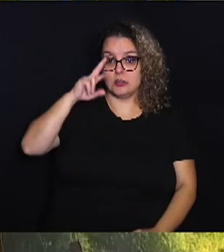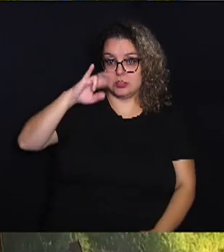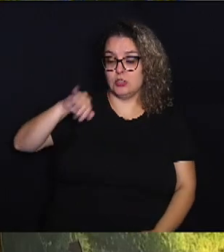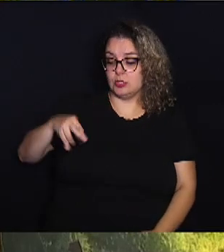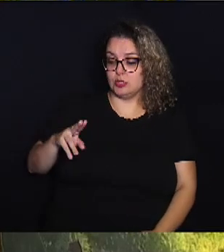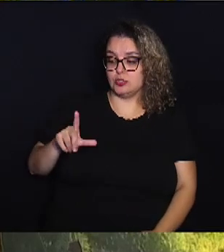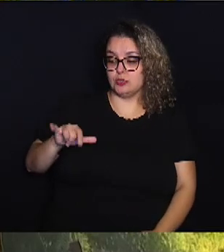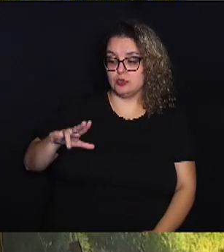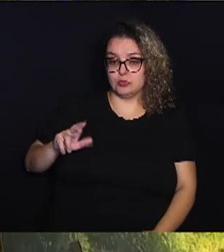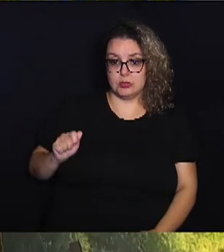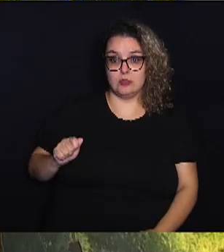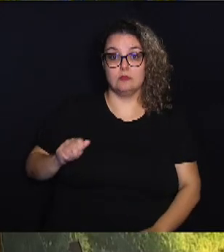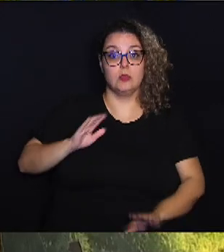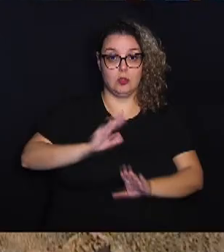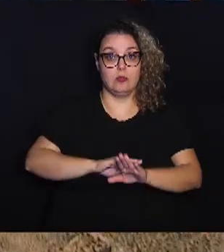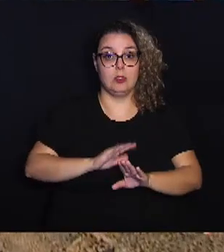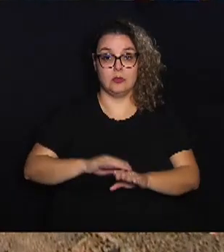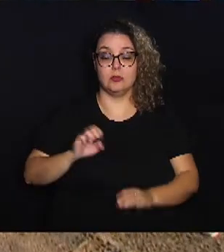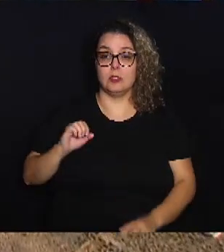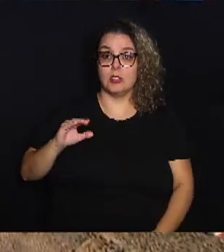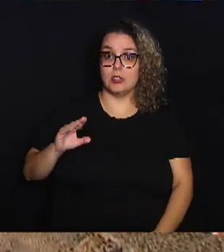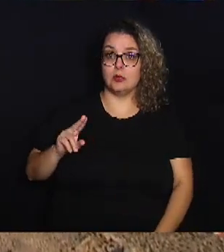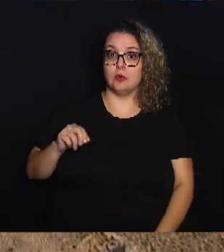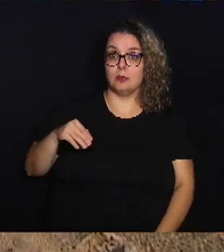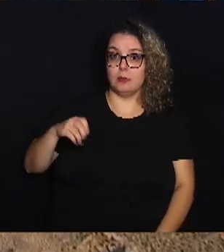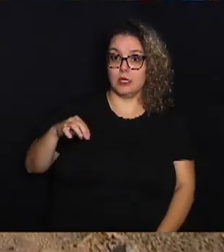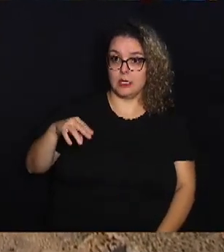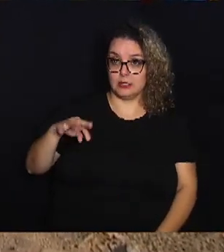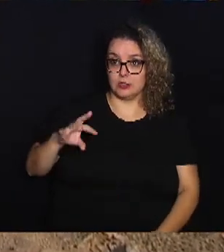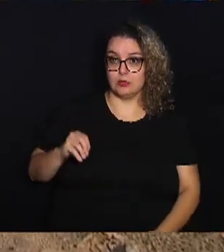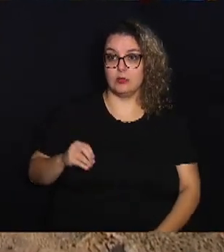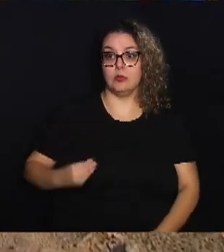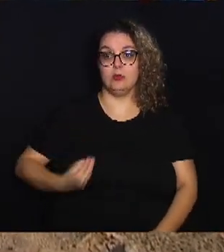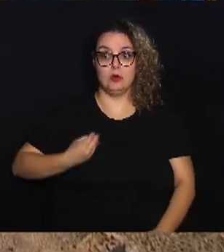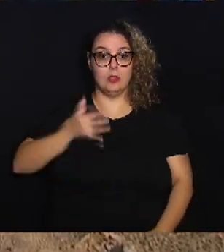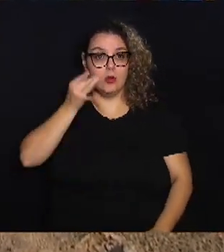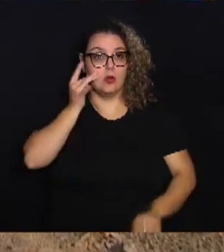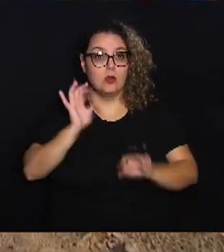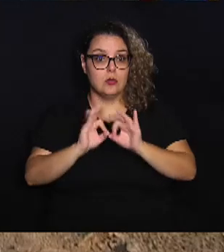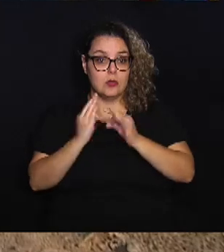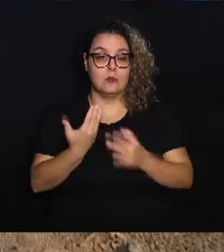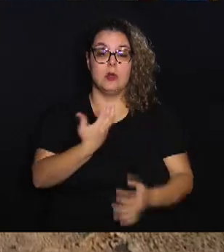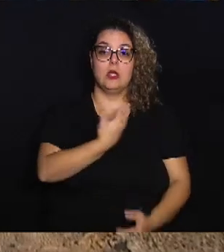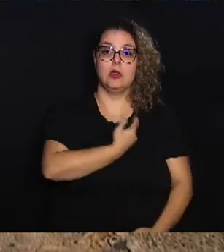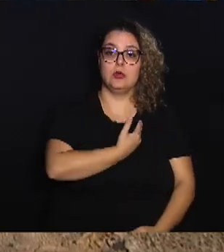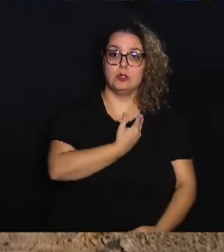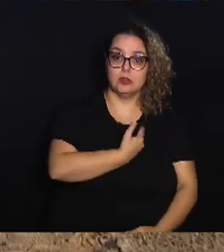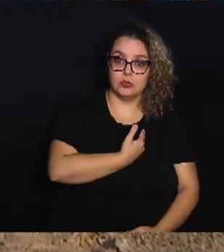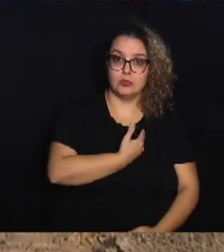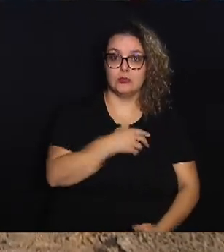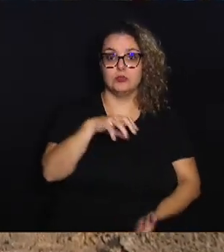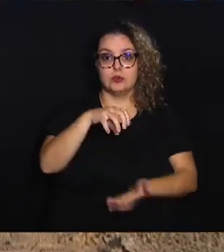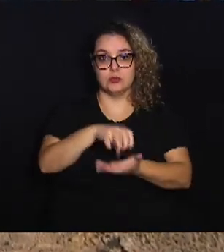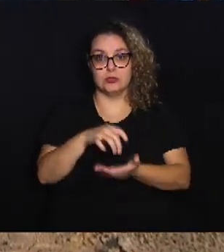um ato ecumênico foi realizado com a presença de familiares e amigos no Centro de Saúde, no